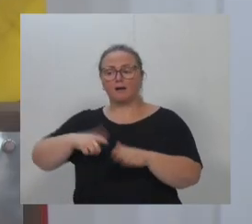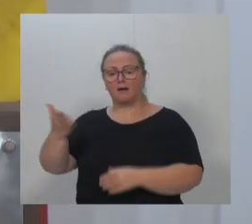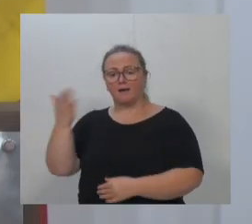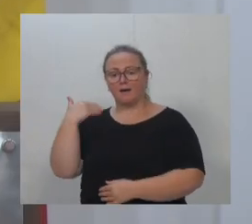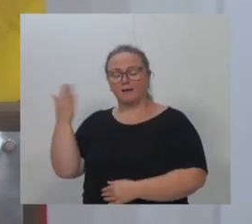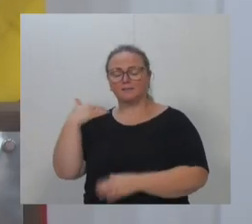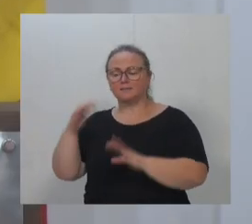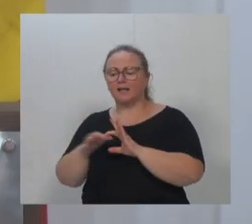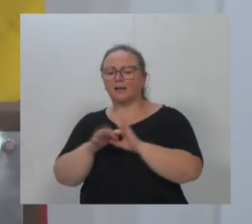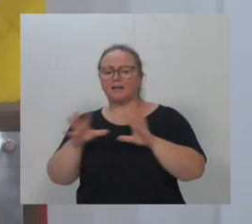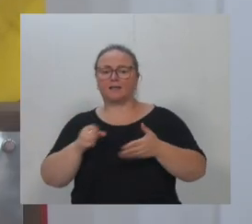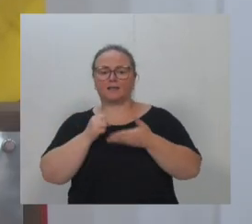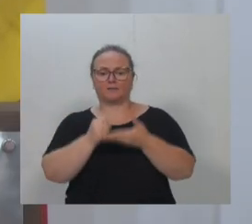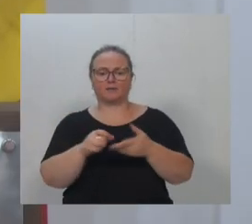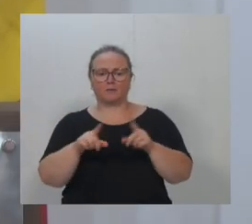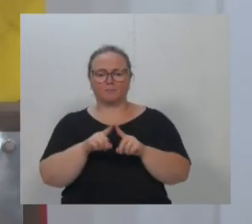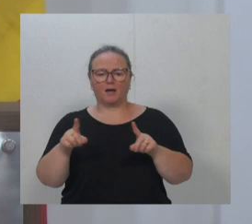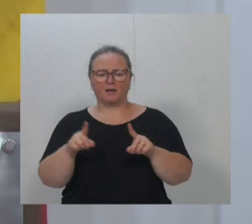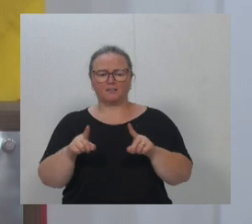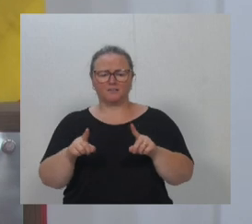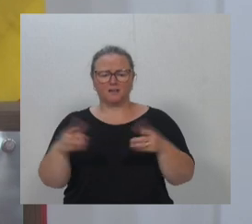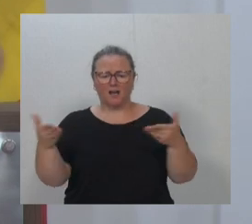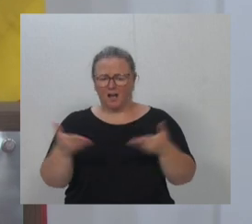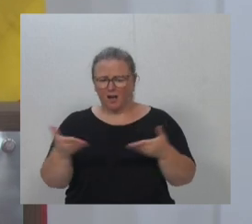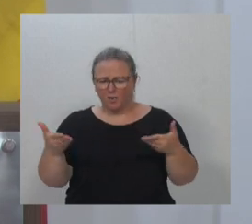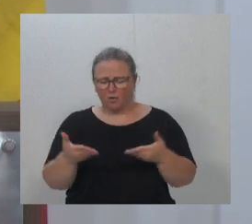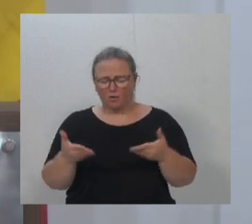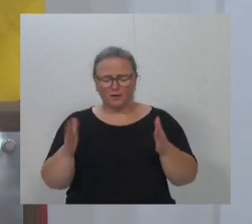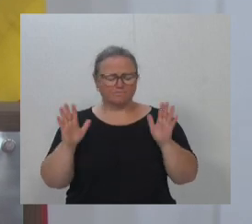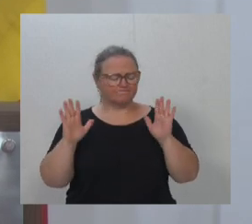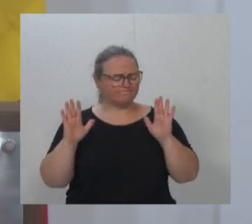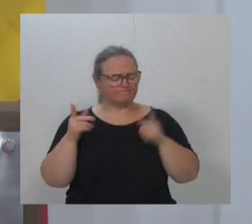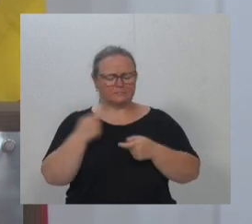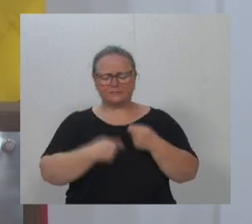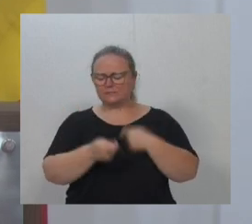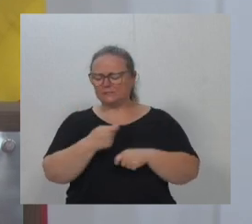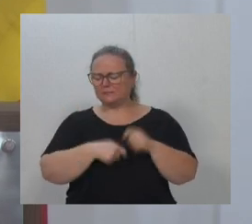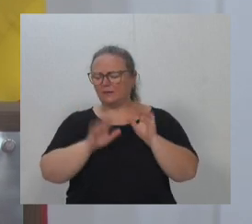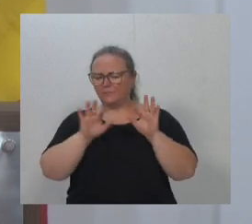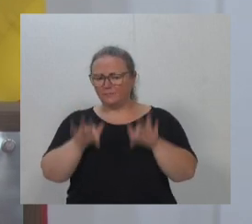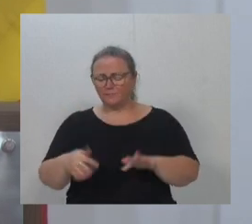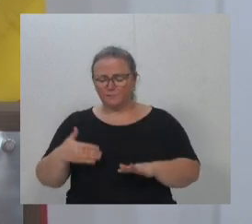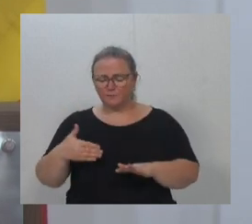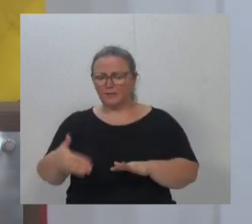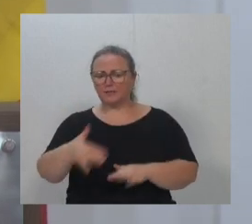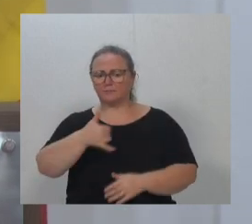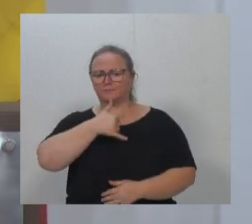Mas é muito triste que chegamos a esse ponto, dessa administração que está acabando. Triste, muito triste. Obrigado. Obrigado. Obrigado. Obrigado.